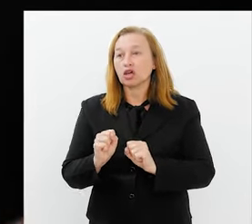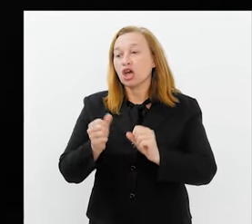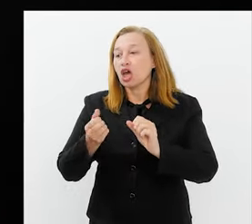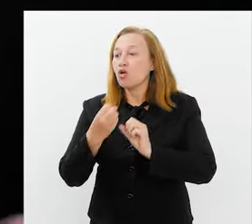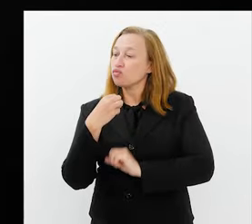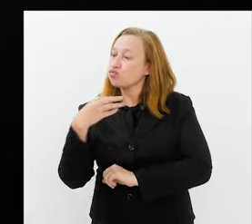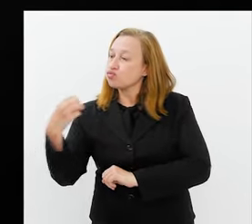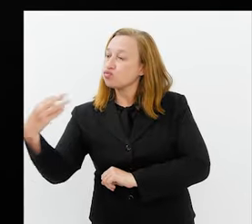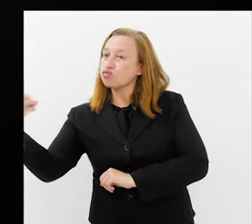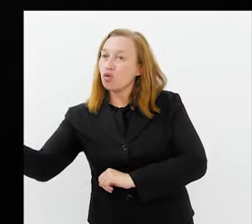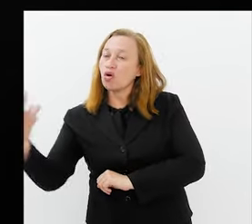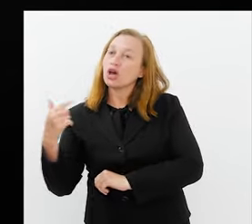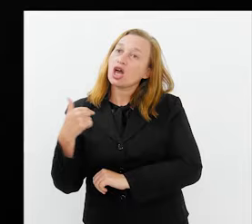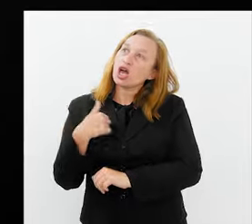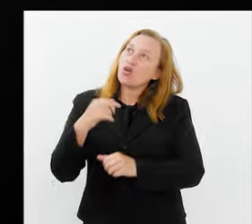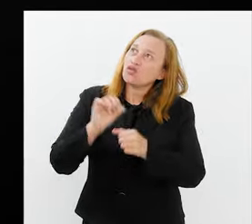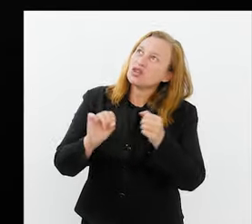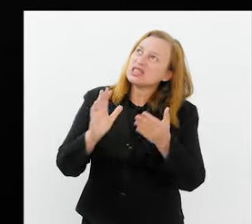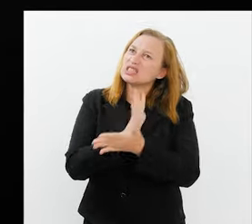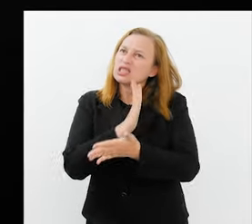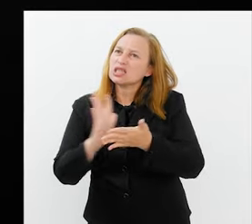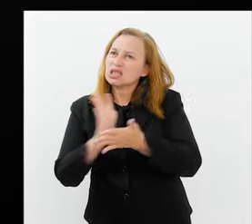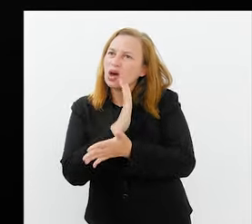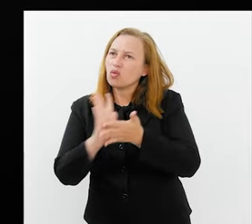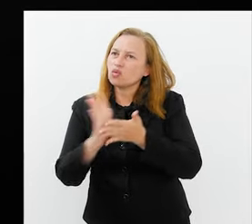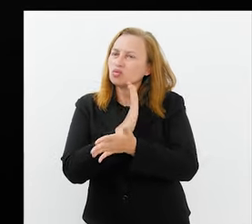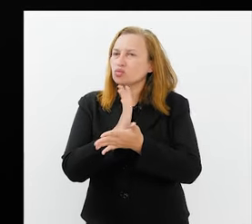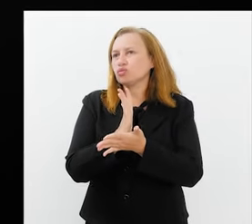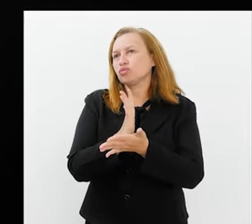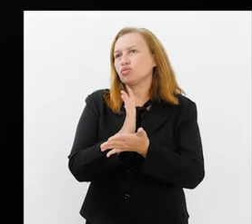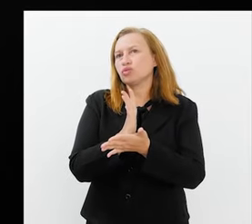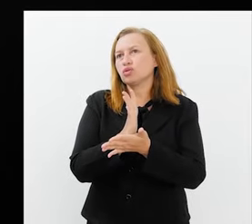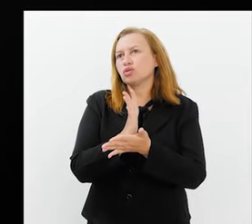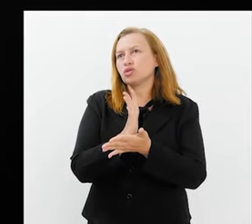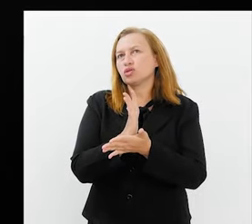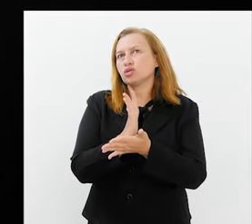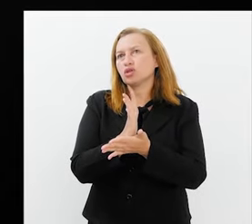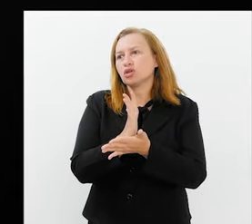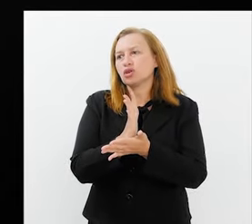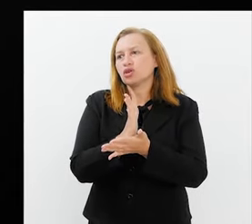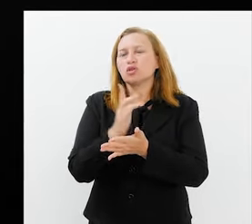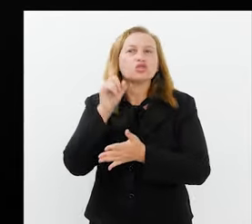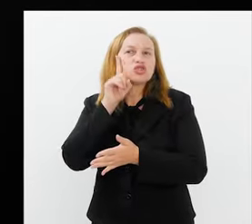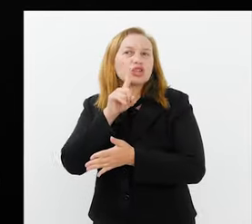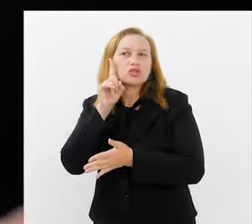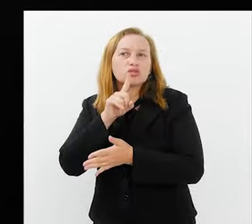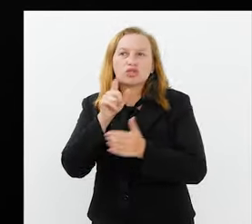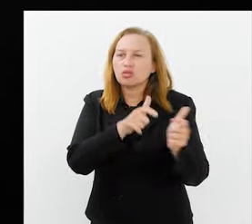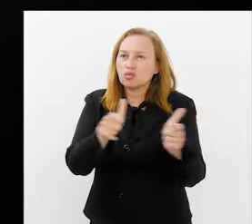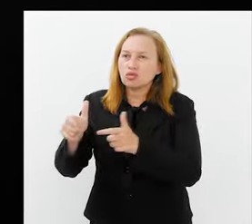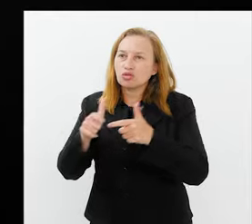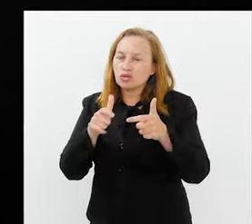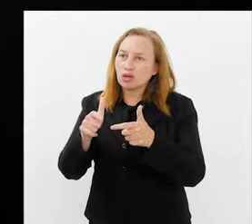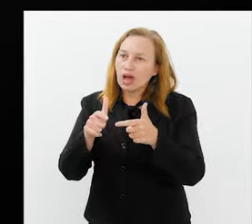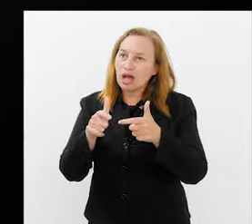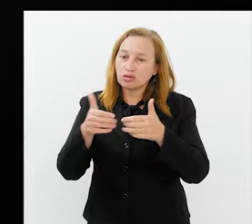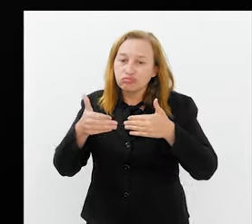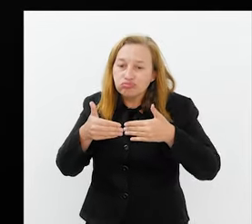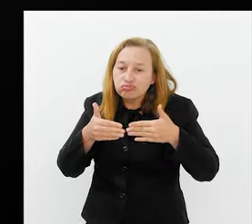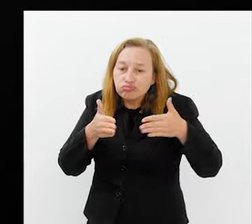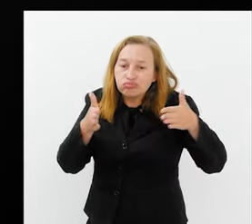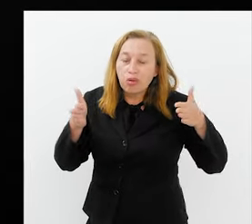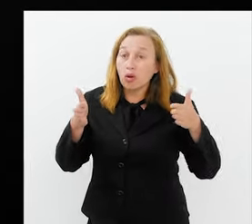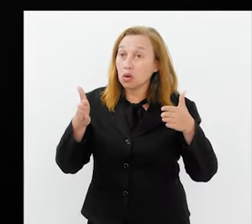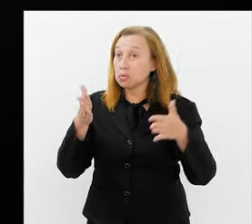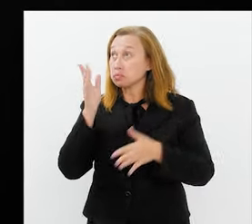faço viagens. Eu fiz algumas especializações em Los Angeles, o que me abriu portas de forma